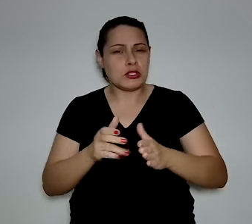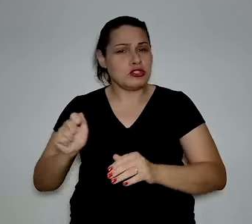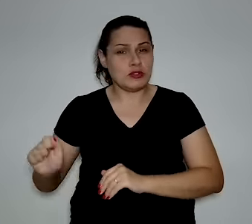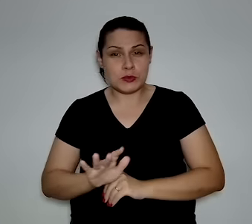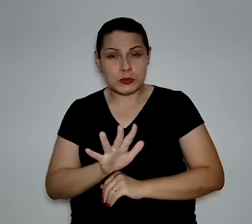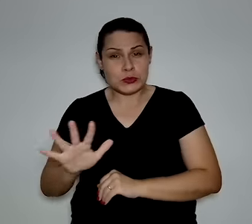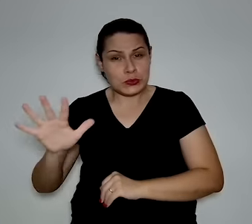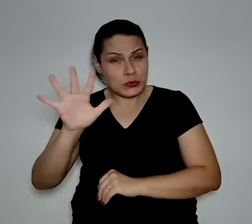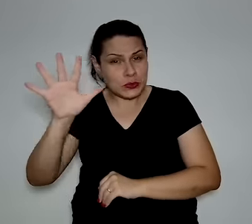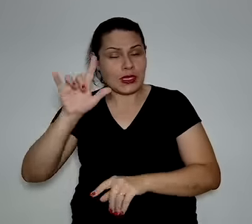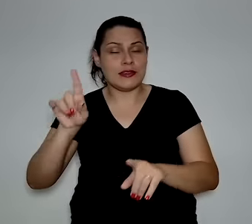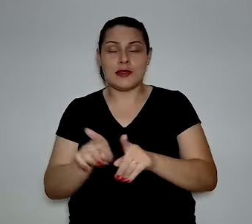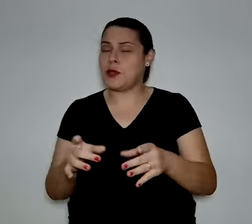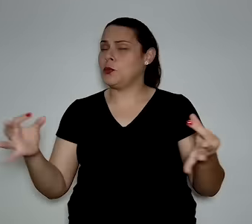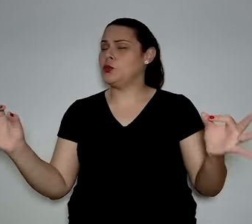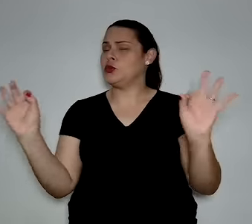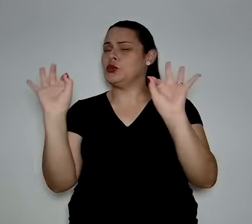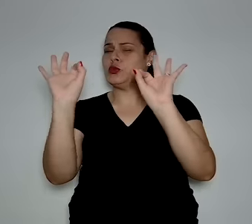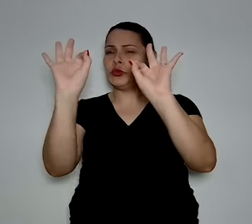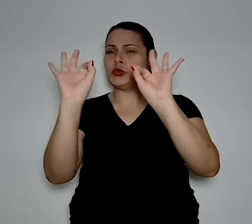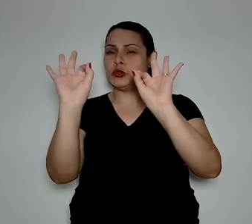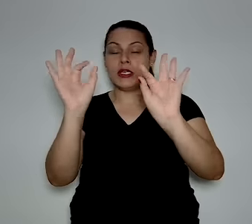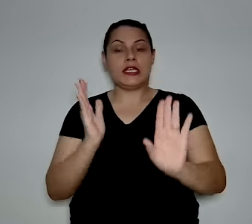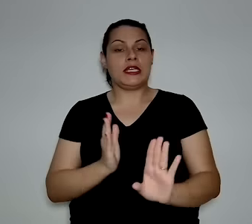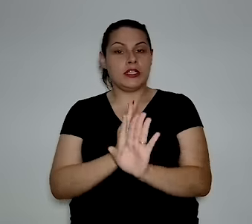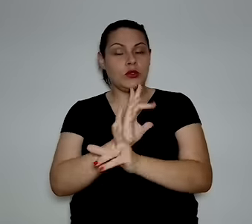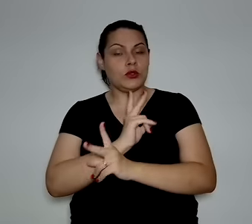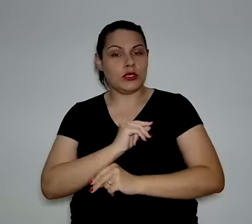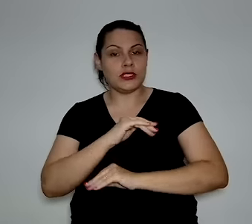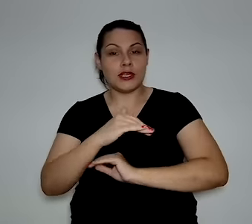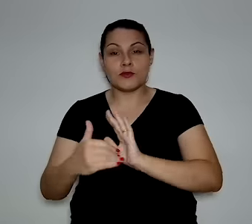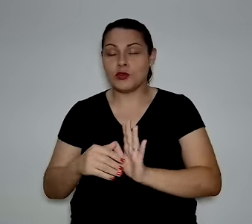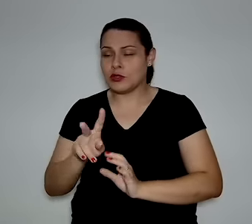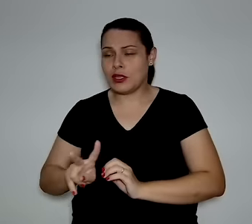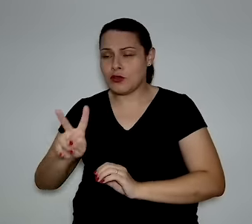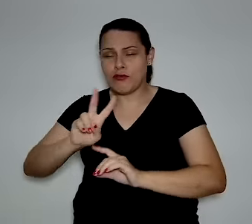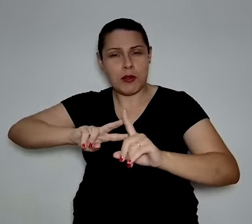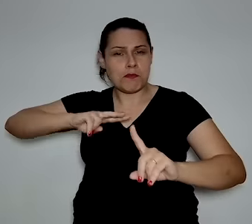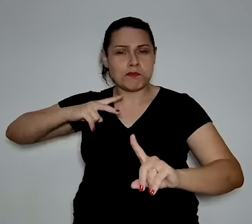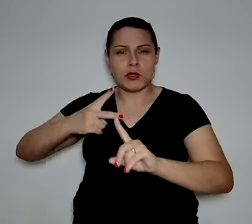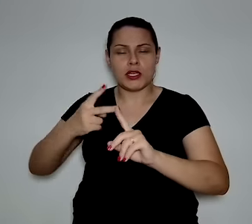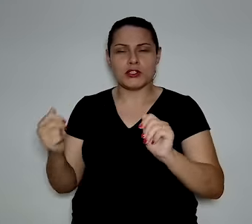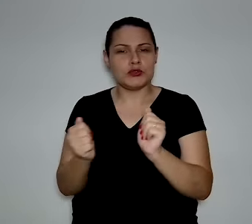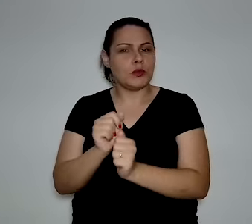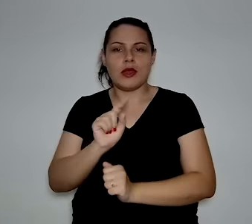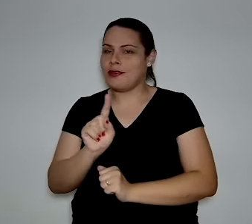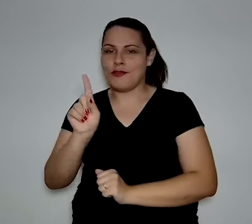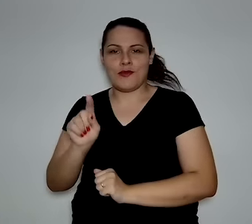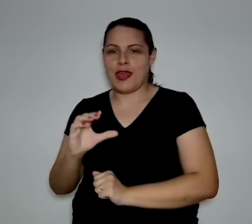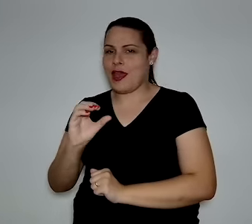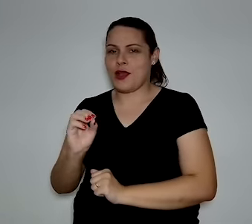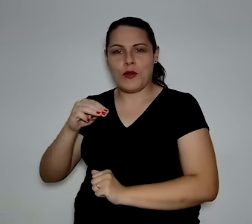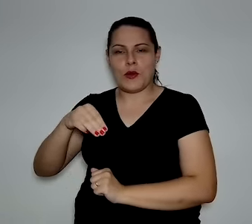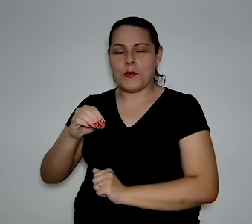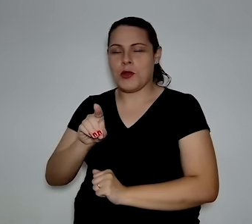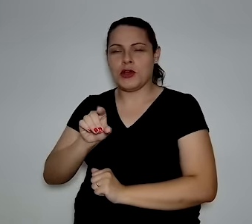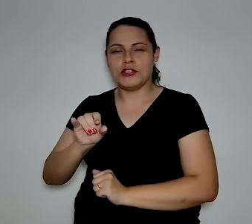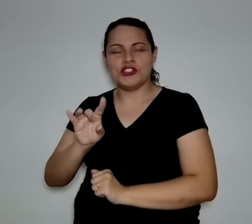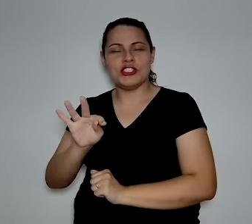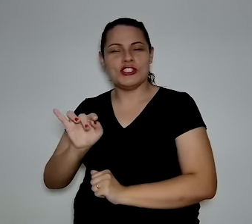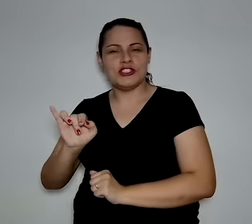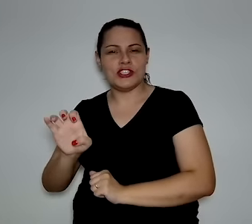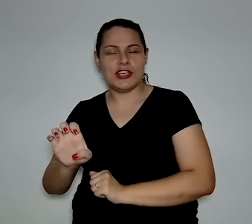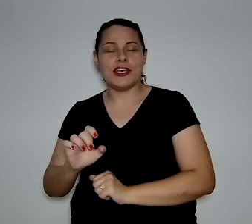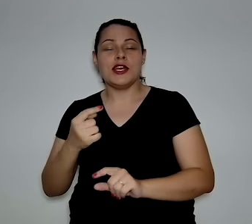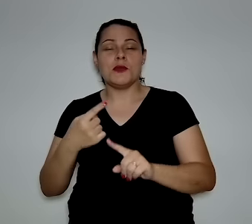muito cara e muito sofisticada. Então, é um produto de alto valor agregado, não é commodity. Para você fazer